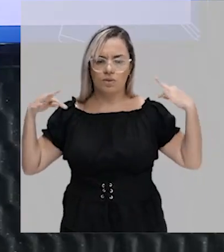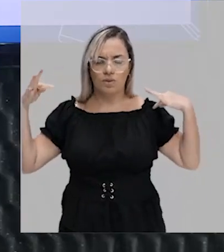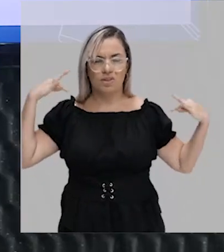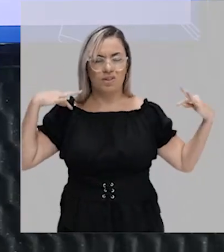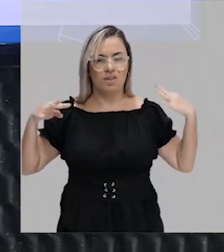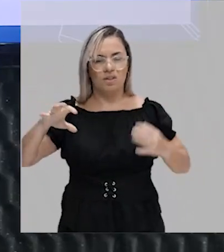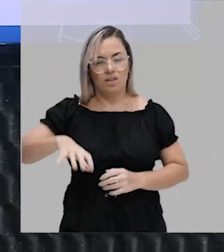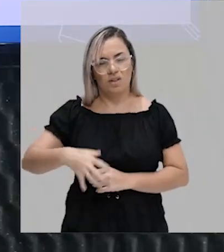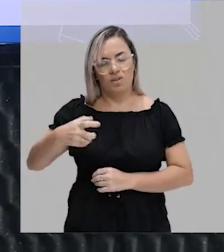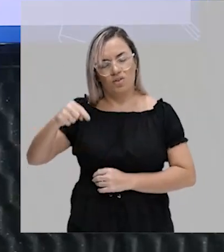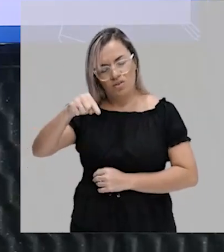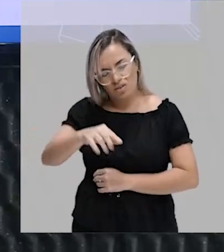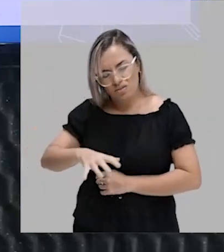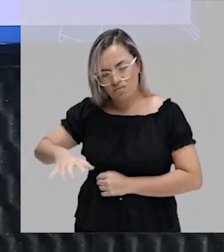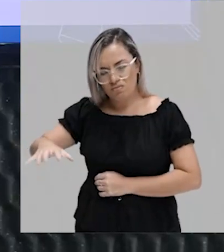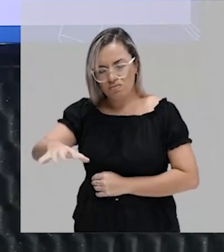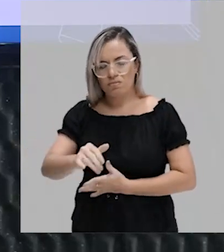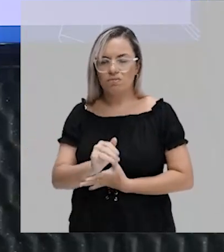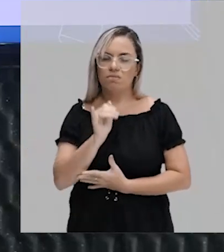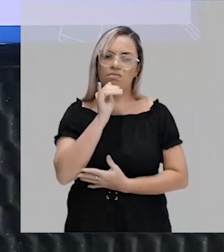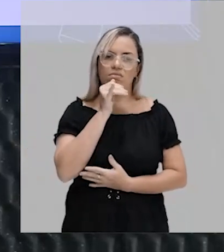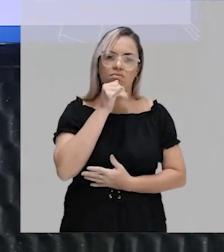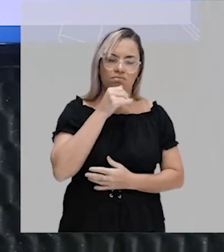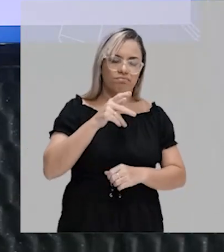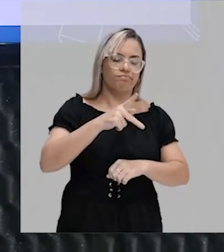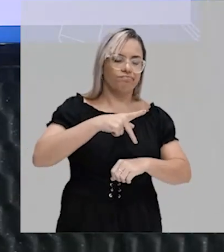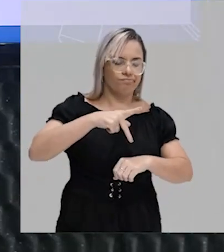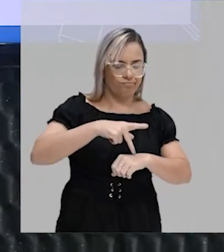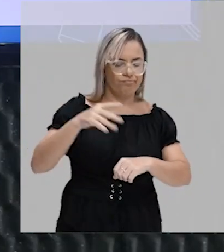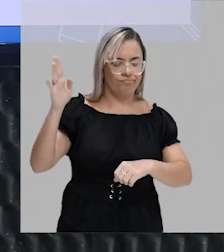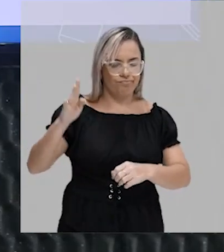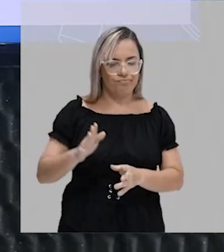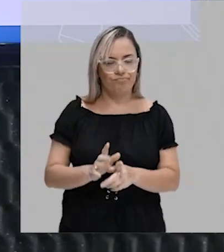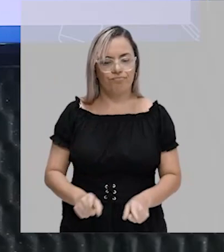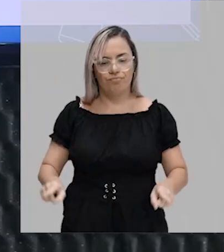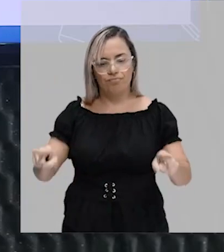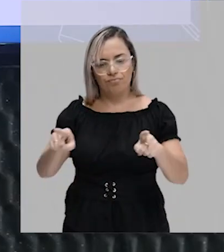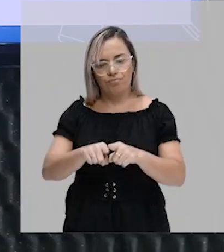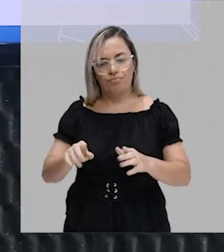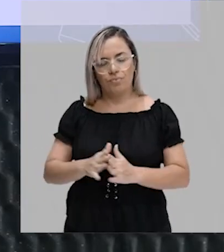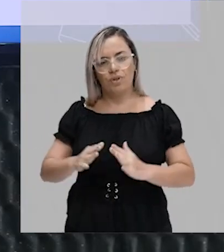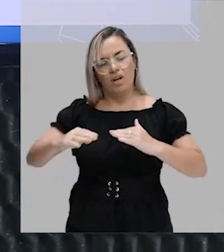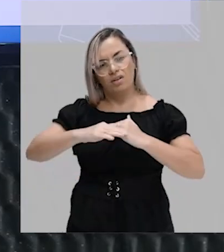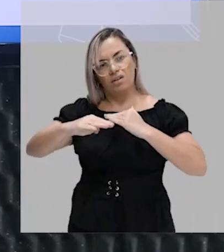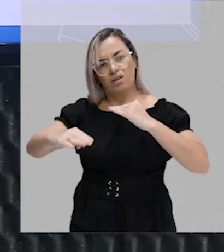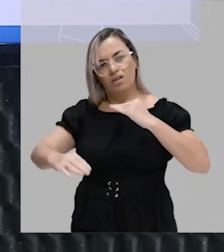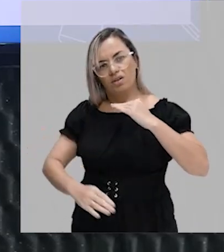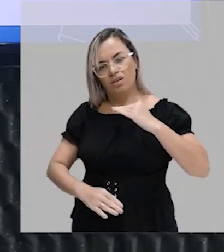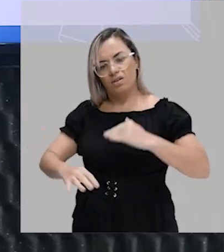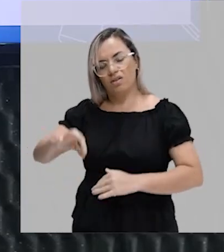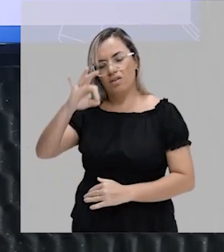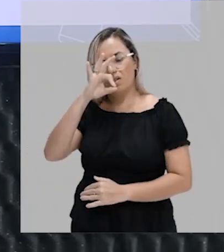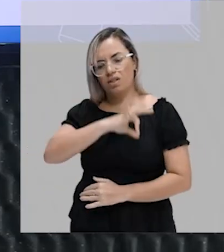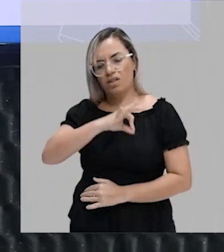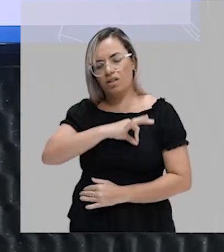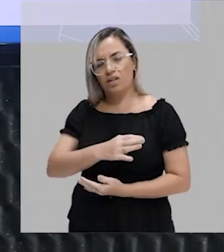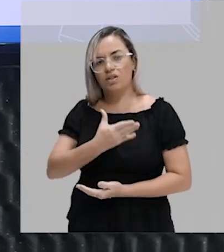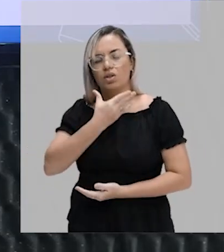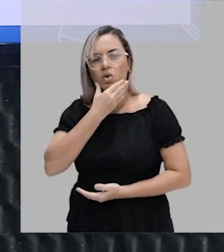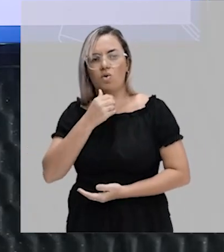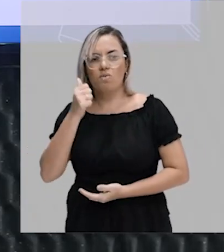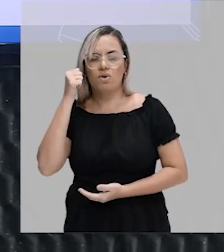muitas vezes até no Brasil também, na nossa realidade nacional. As desigualdades salariais entre homens e mulheres,